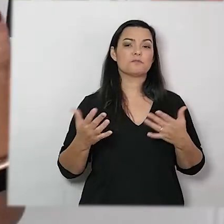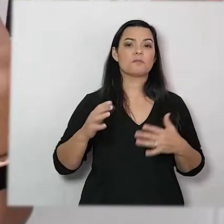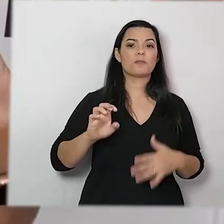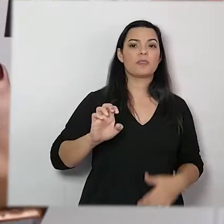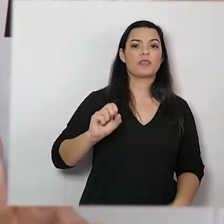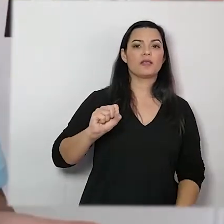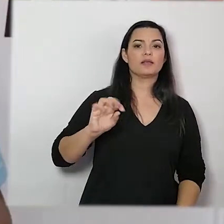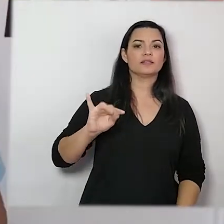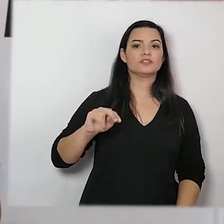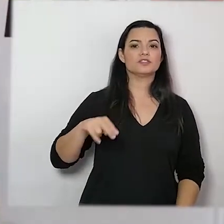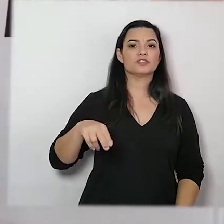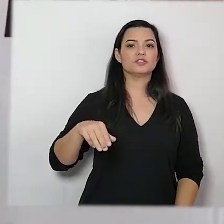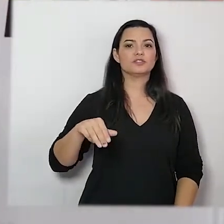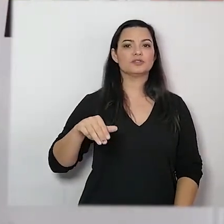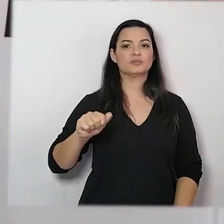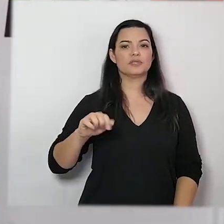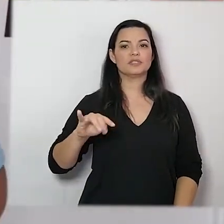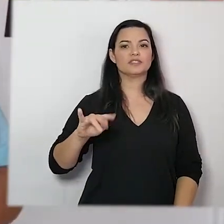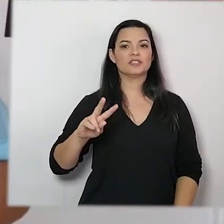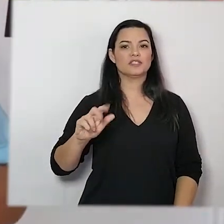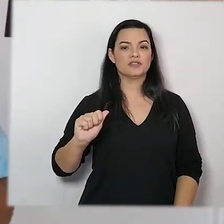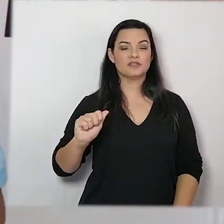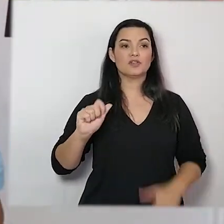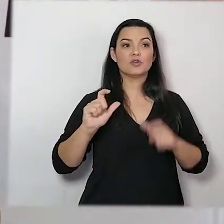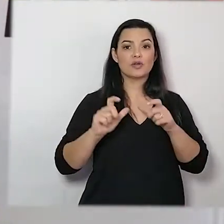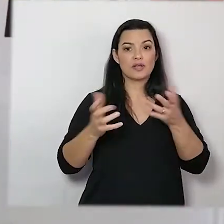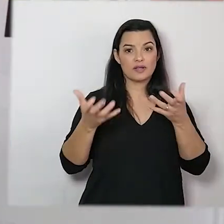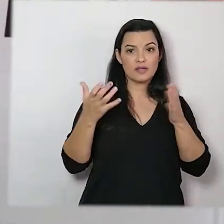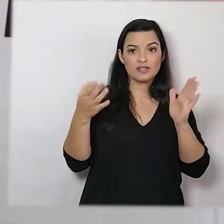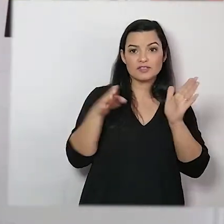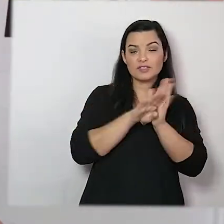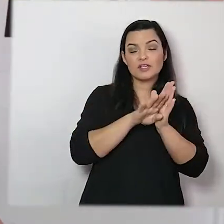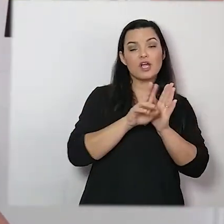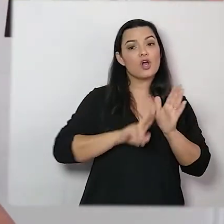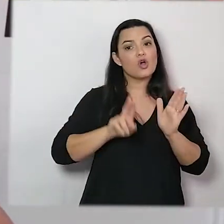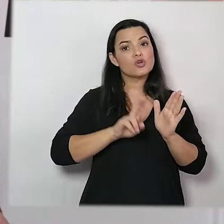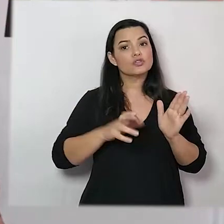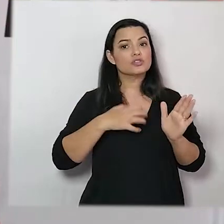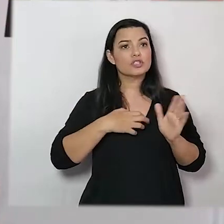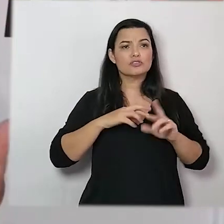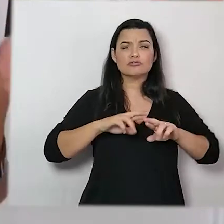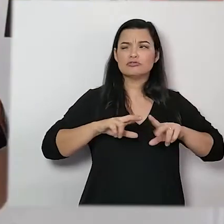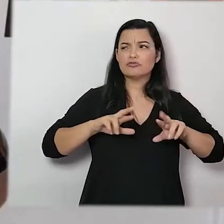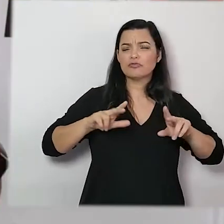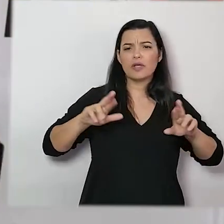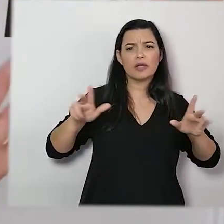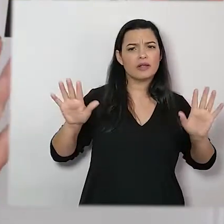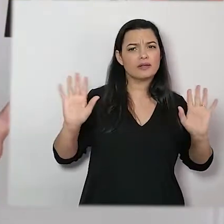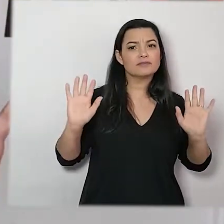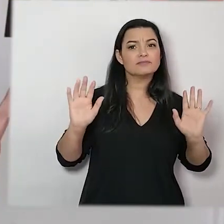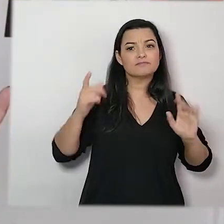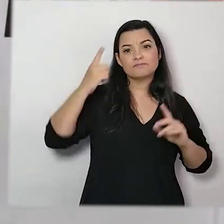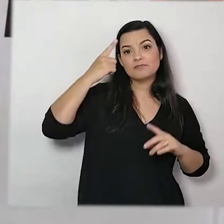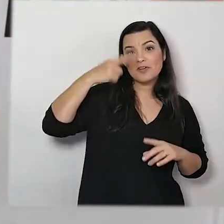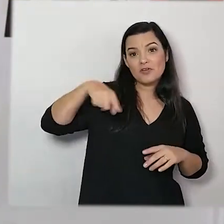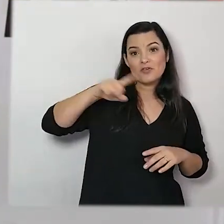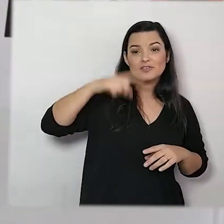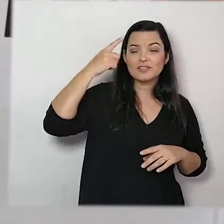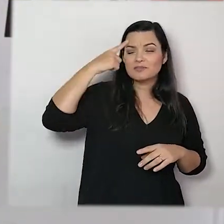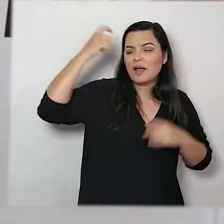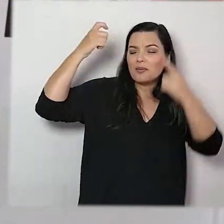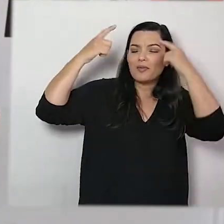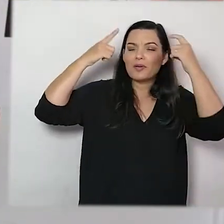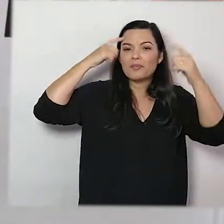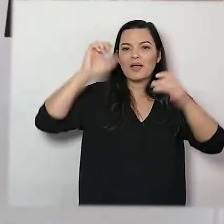vocês gostariam de chegar utilizando diversas possibilidades, tá bom? Vou deixar a criatividade de